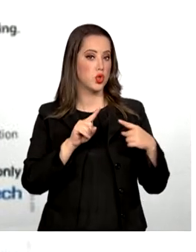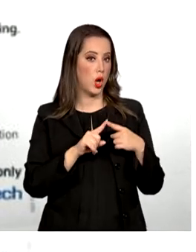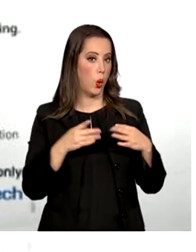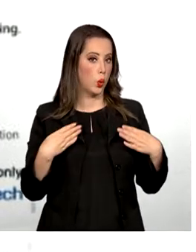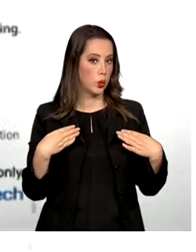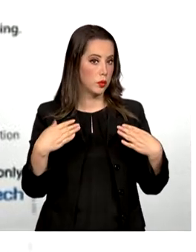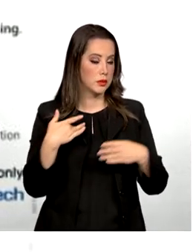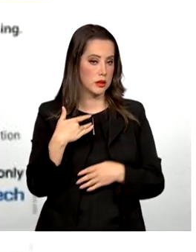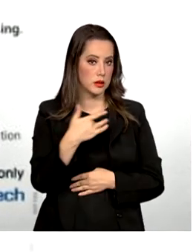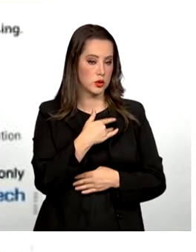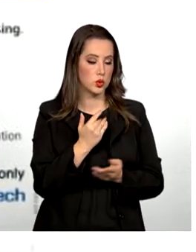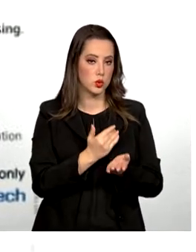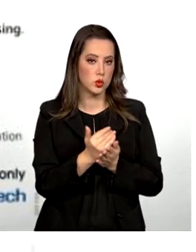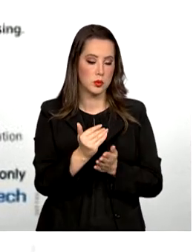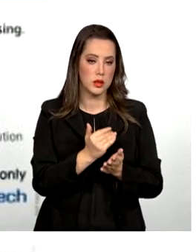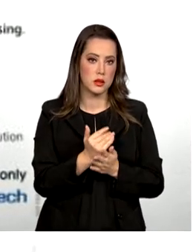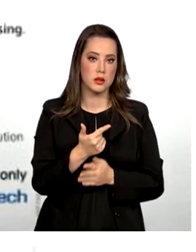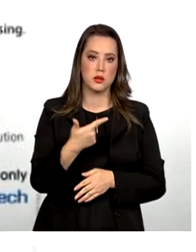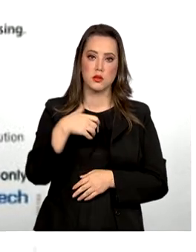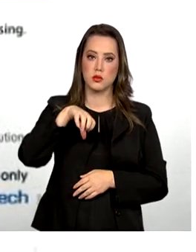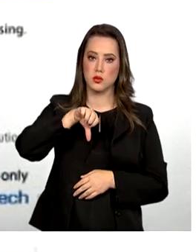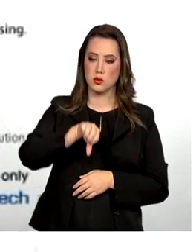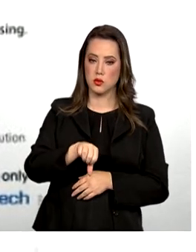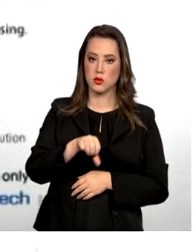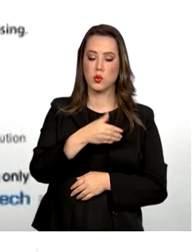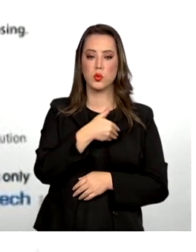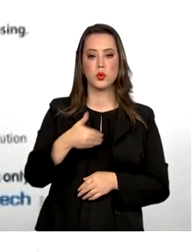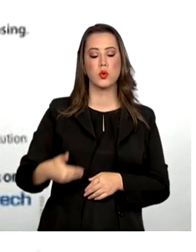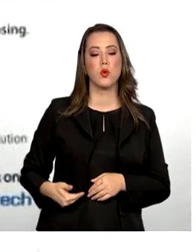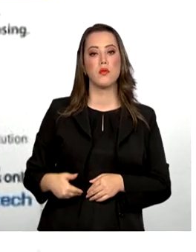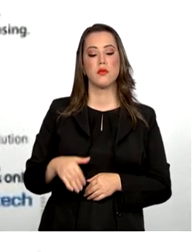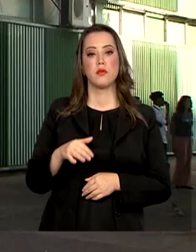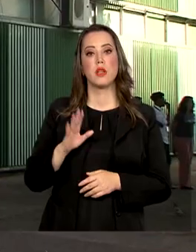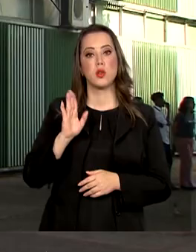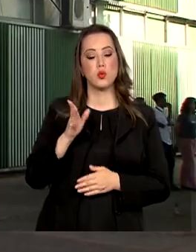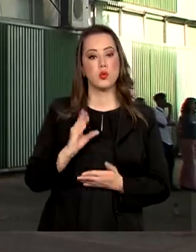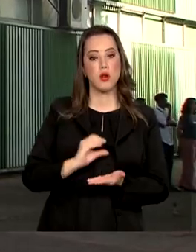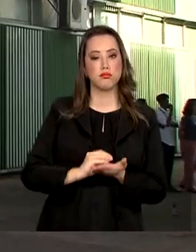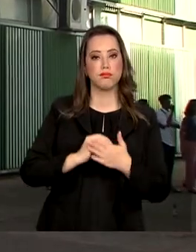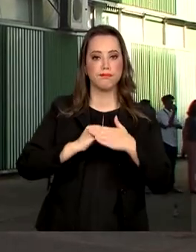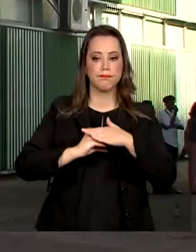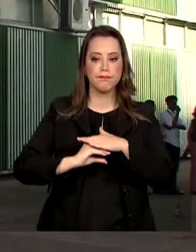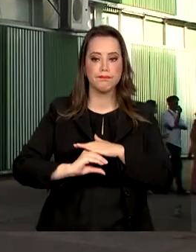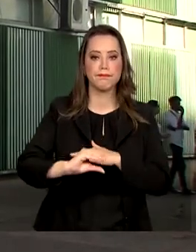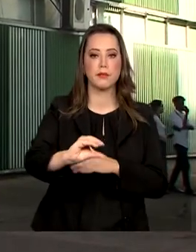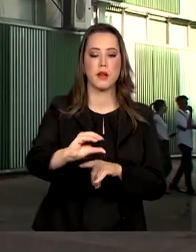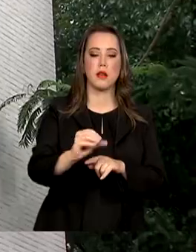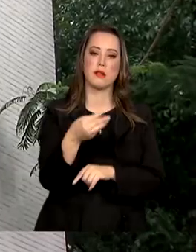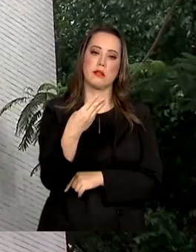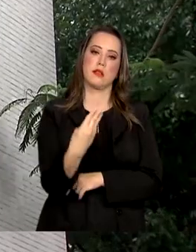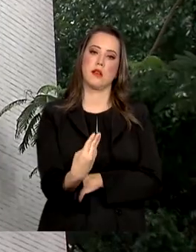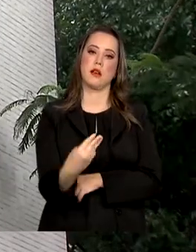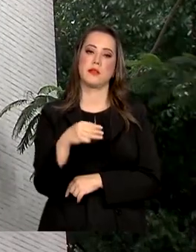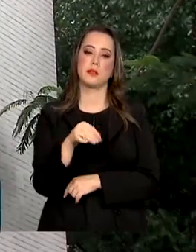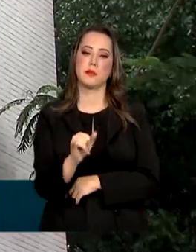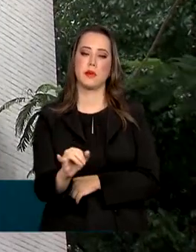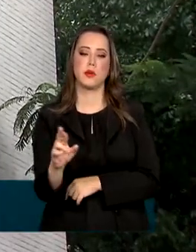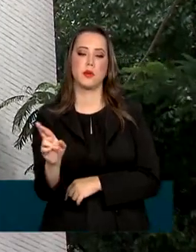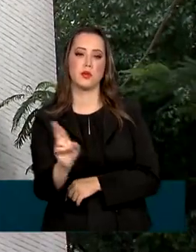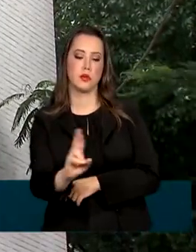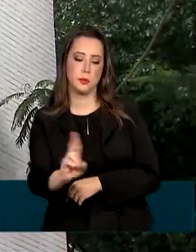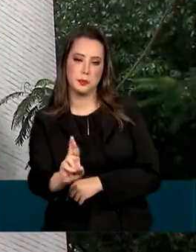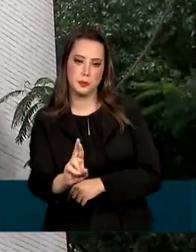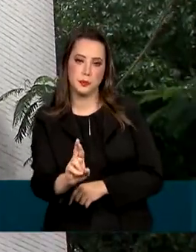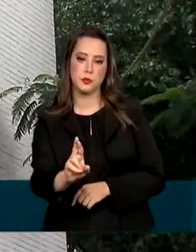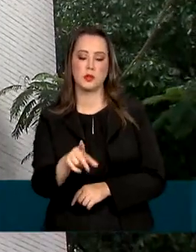Saúde, desde o início de 2019, o governo já investiu mais de 3 bilhões e 800 milhões